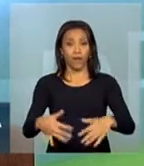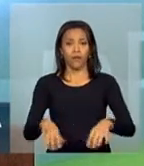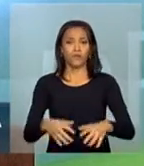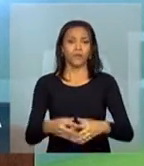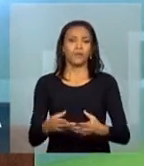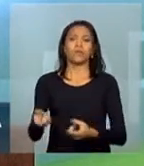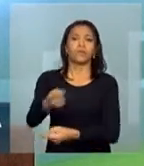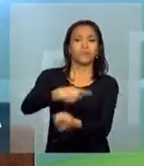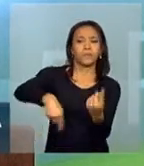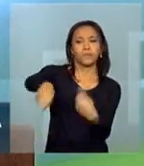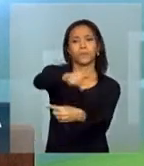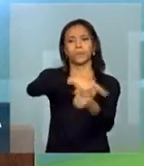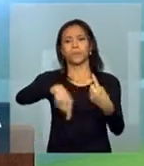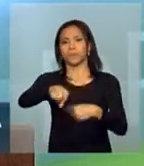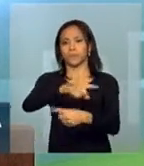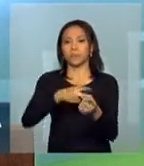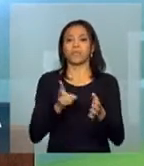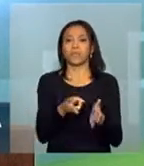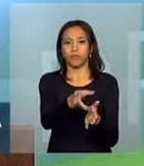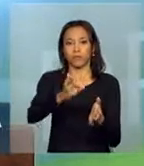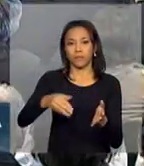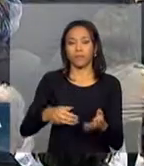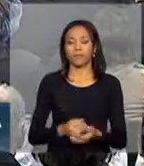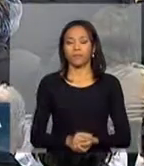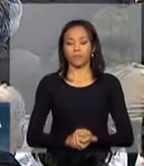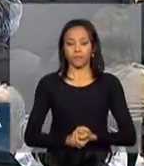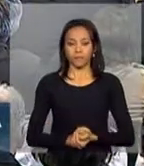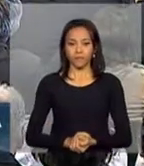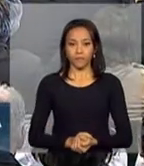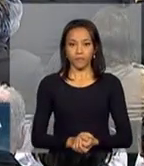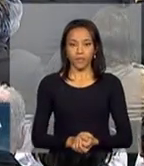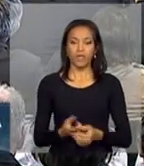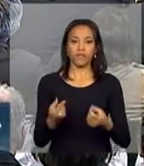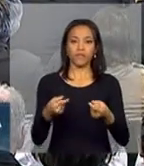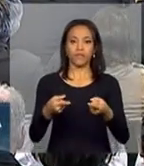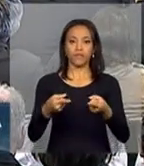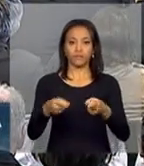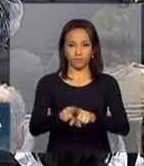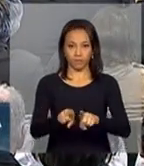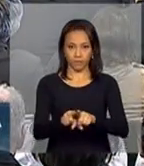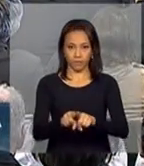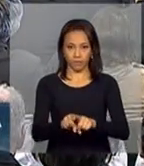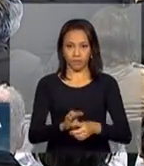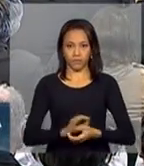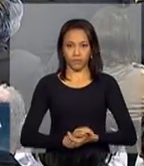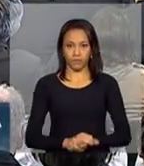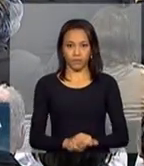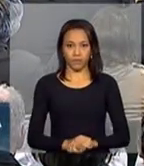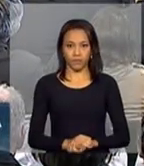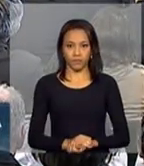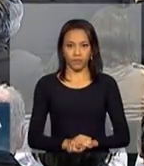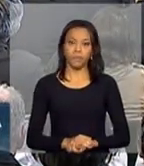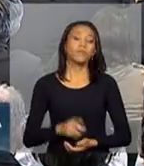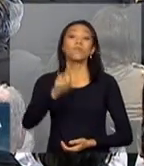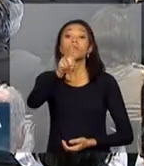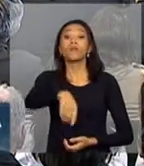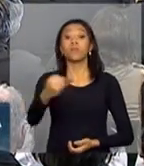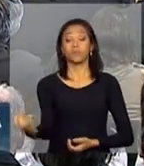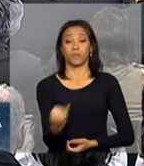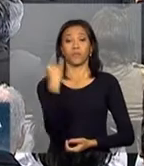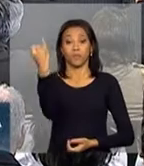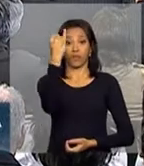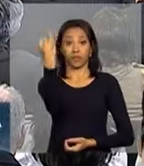possível, pelo menor custo possível. E é importante